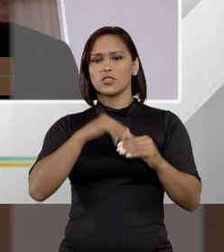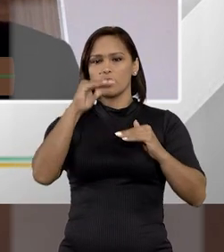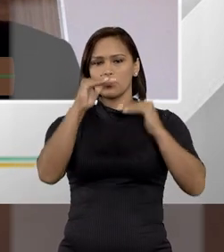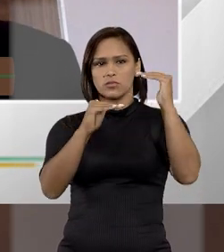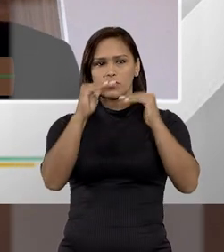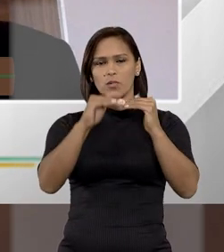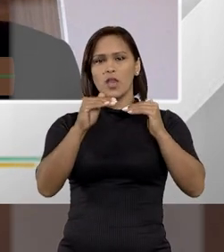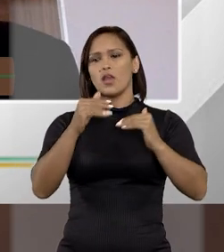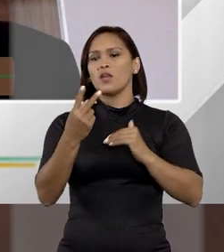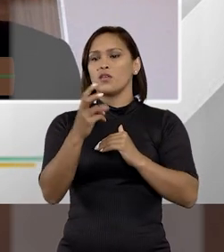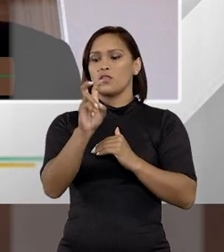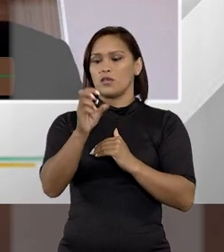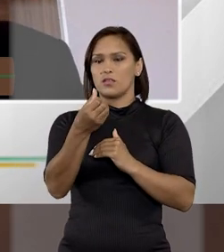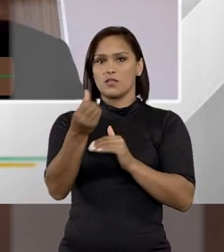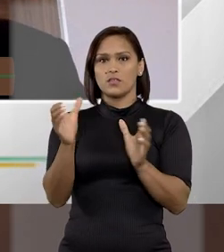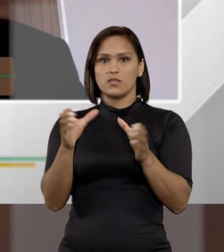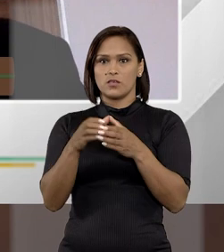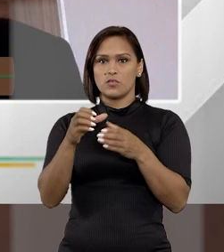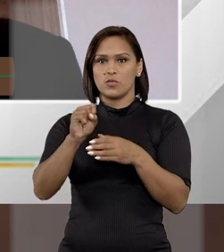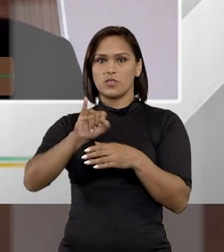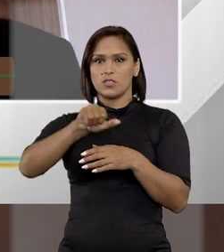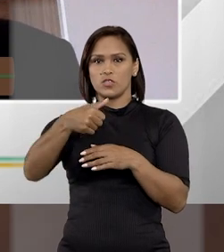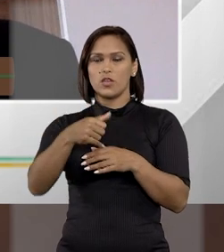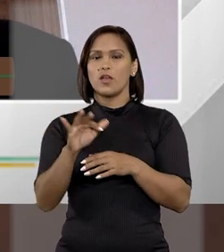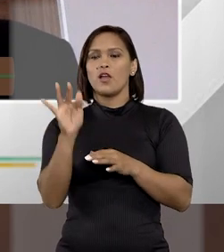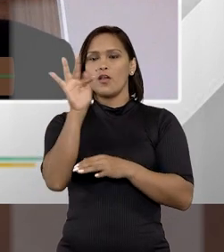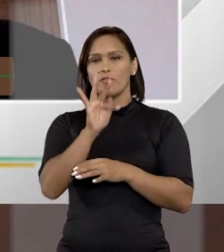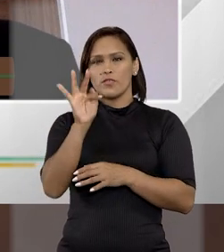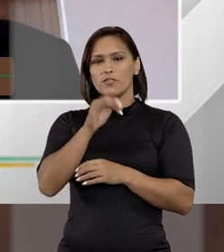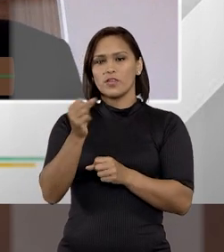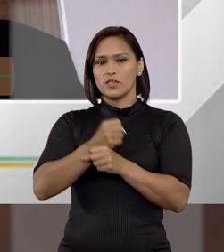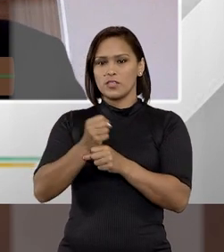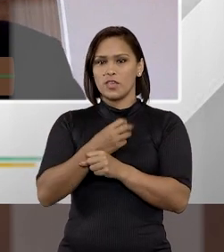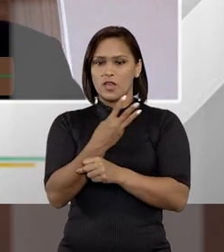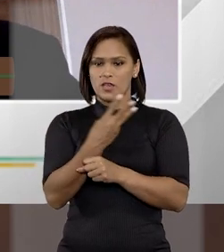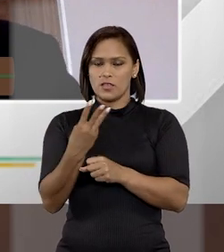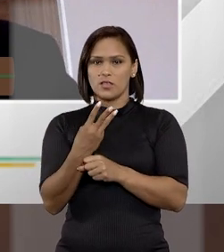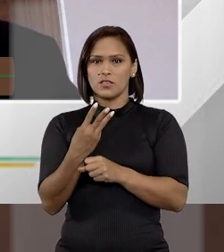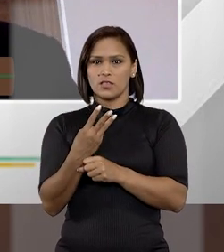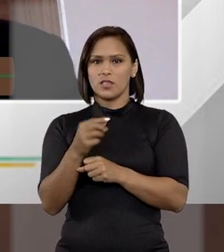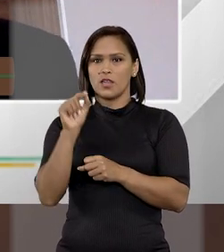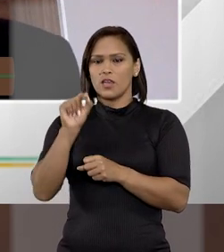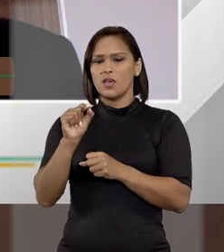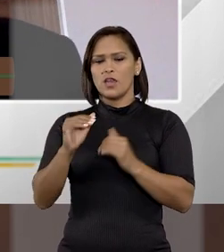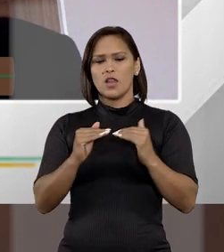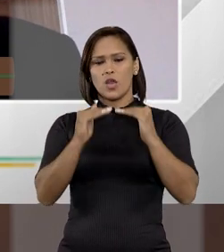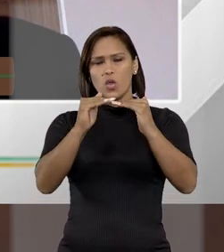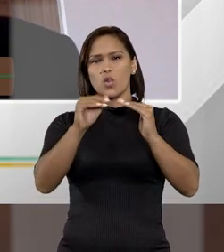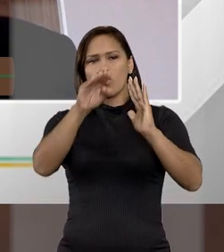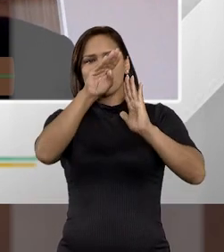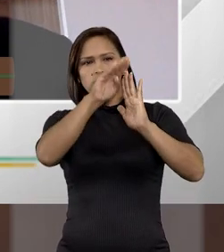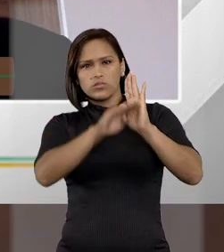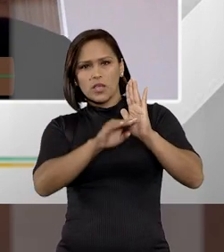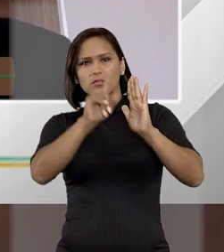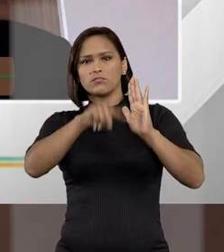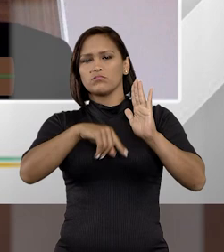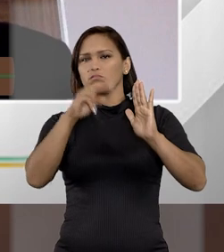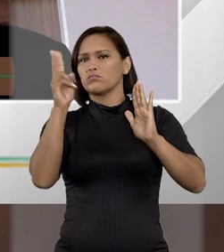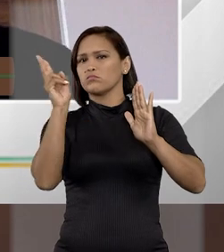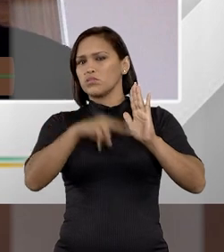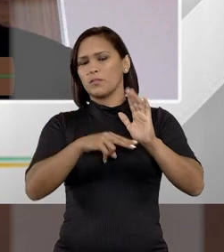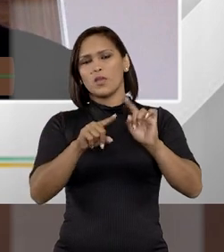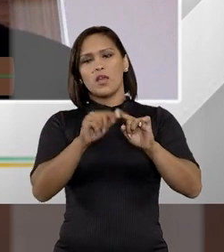nos tribunais, nas turmas aí do STJ, mas em fevereiro desse ano a terceira corte, então, ela colocou uma pá de cal no assunto,